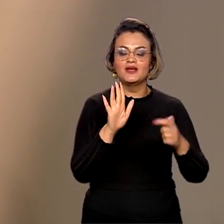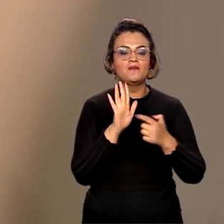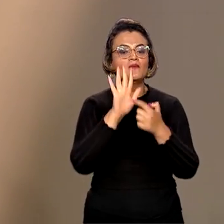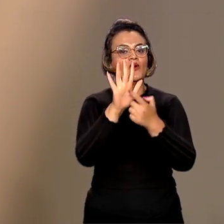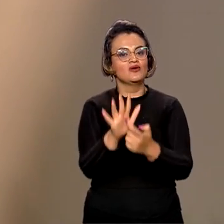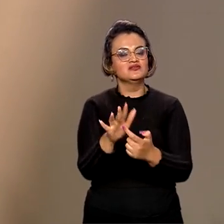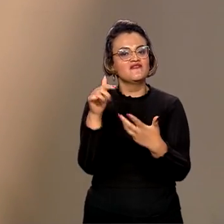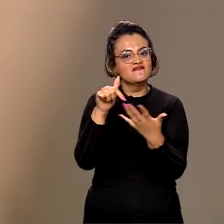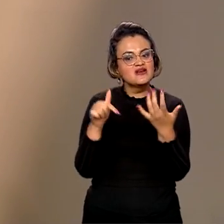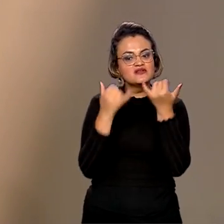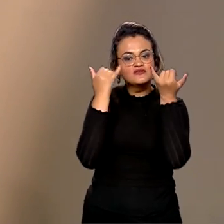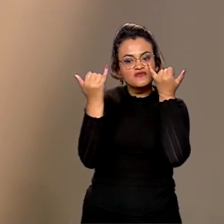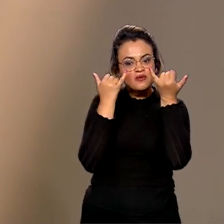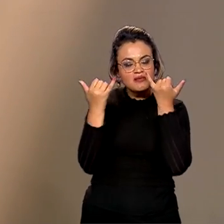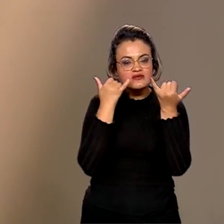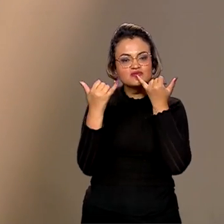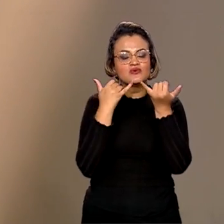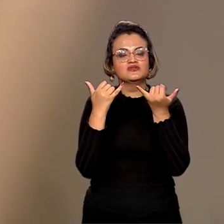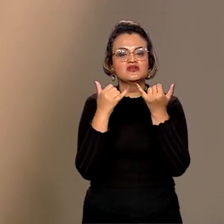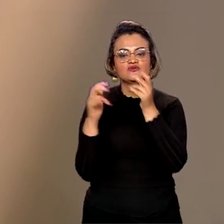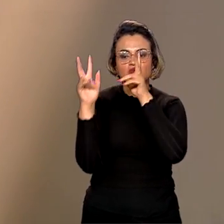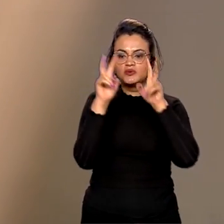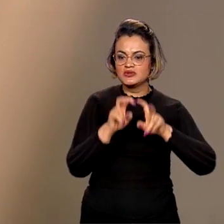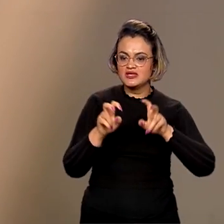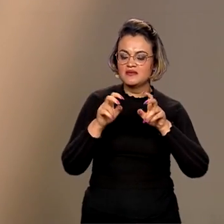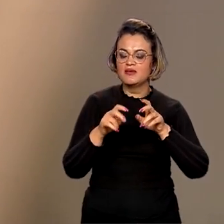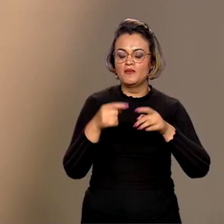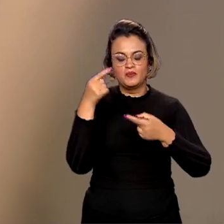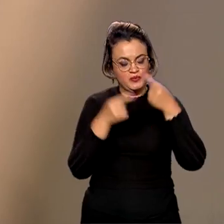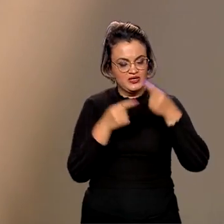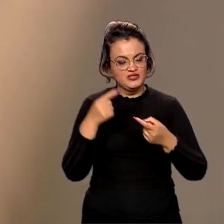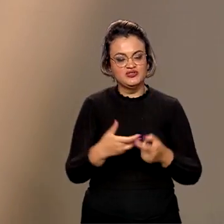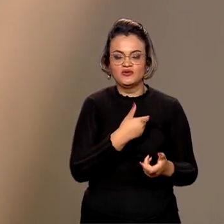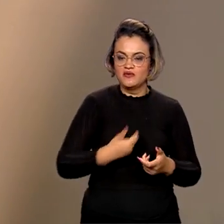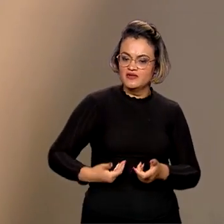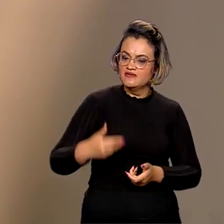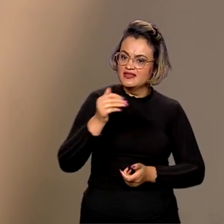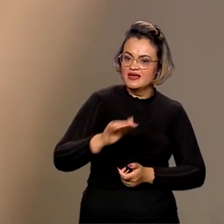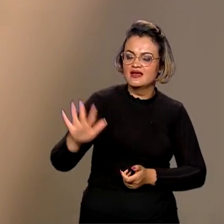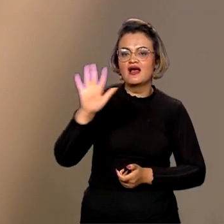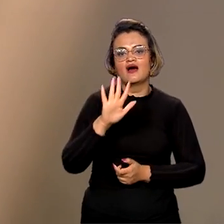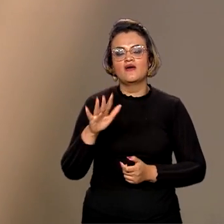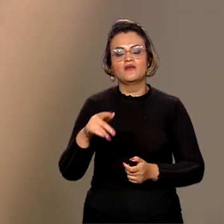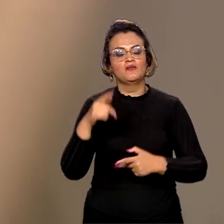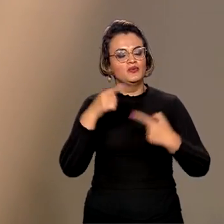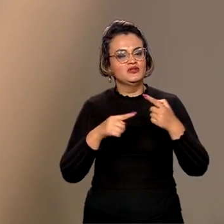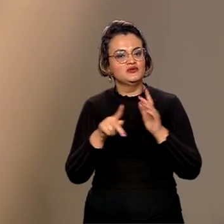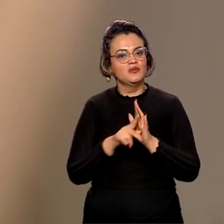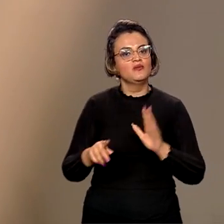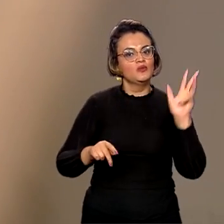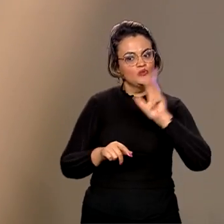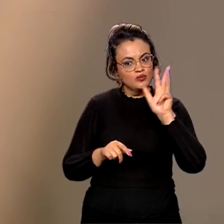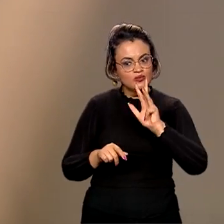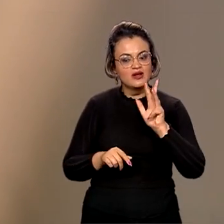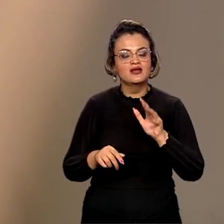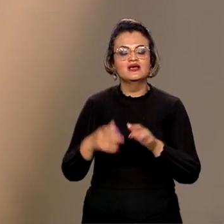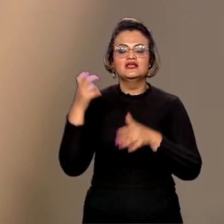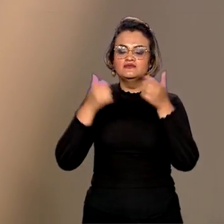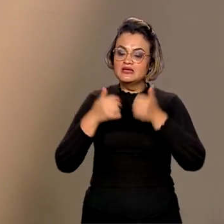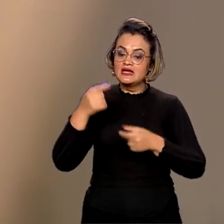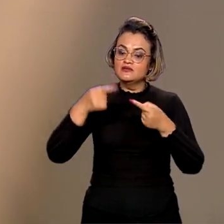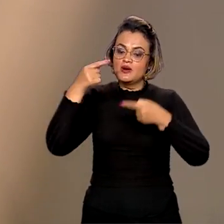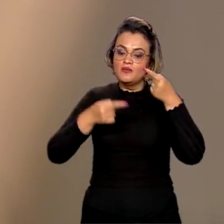as informações sobre a política do governo federal, do presidente Lula. E aqui falar sobre a